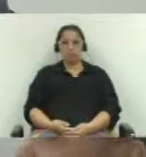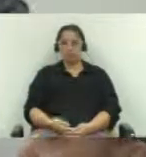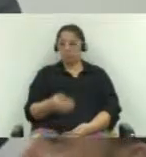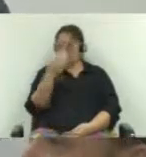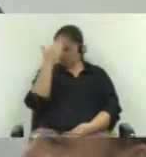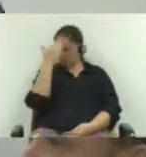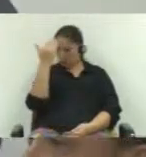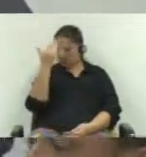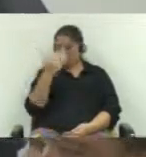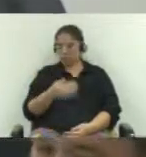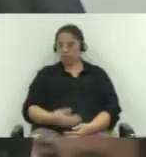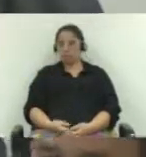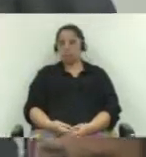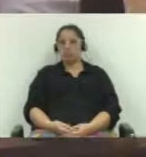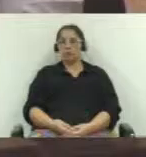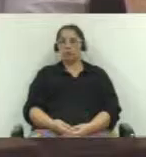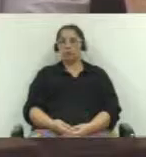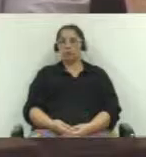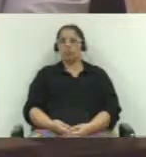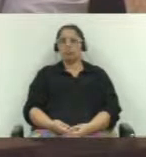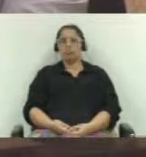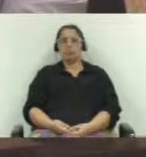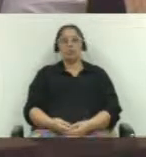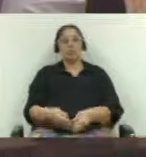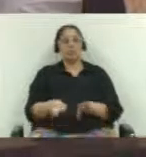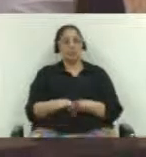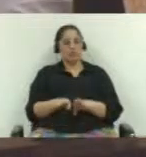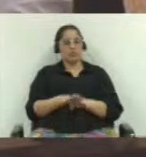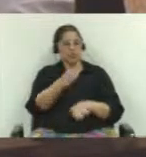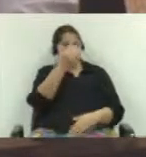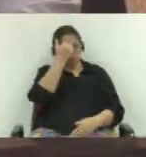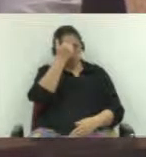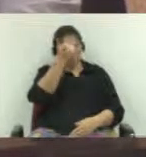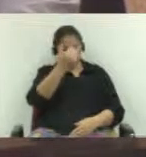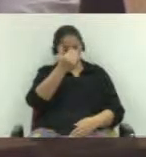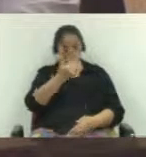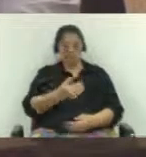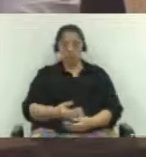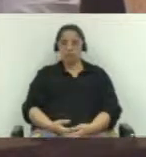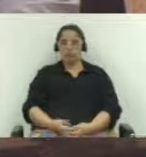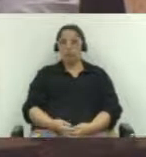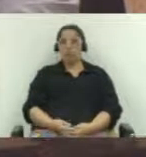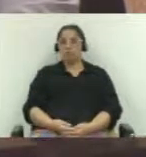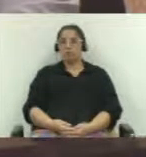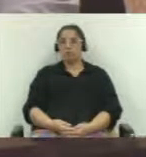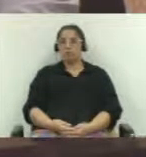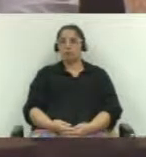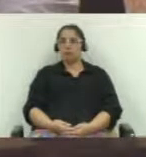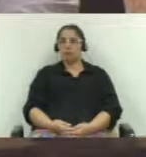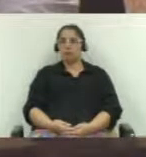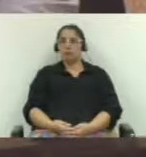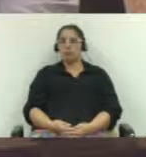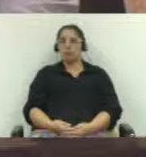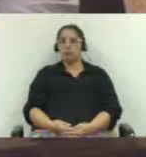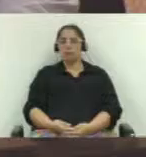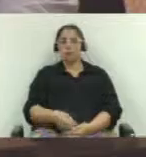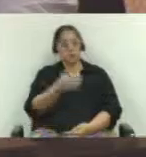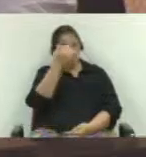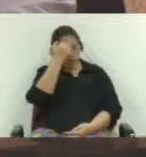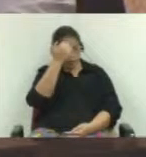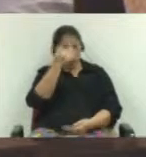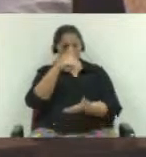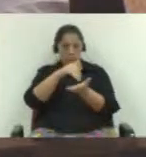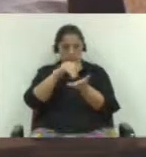como secretário. acho que isso é muito importante para o pessoal aqui de Limeira e principalmente para o pessoal da área da saúde. Muito obrigado. Eu que